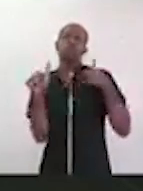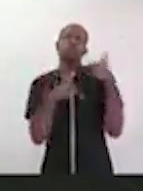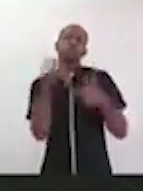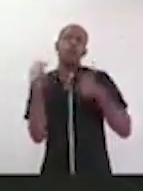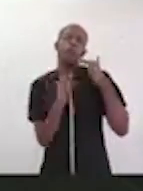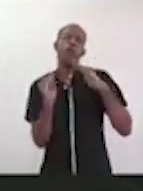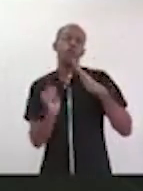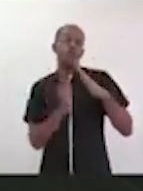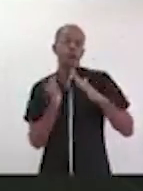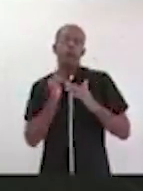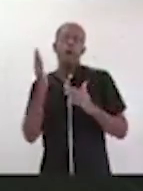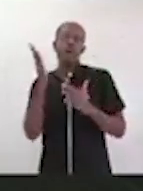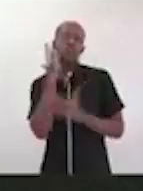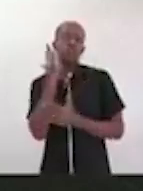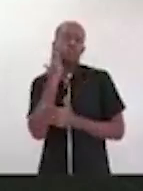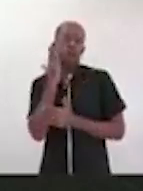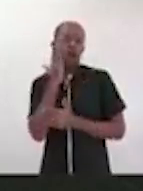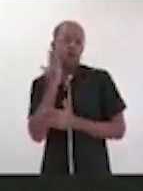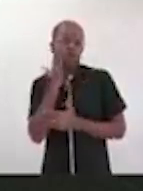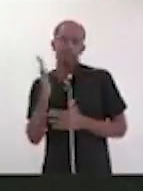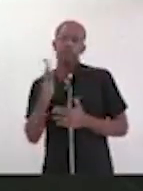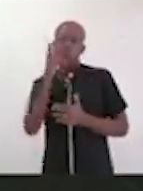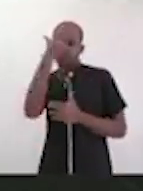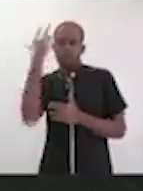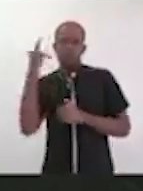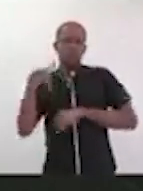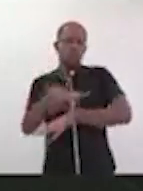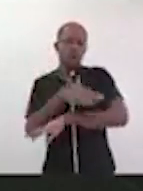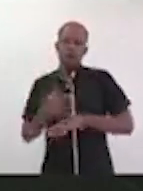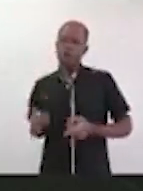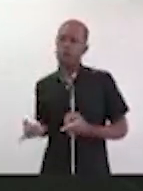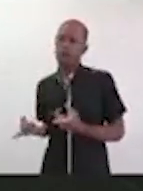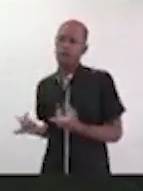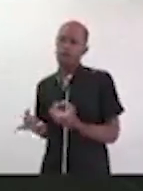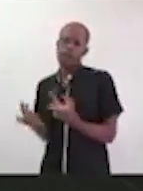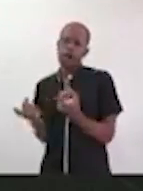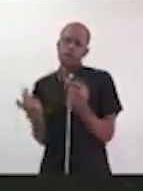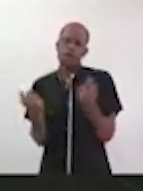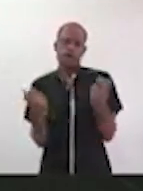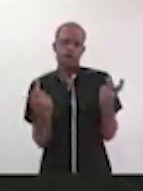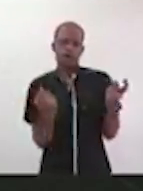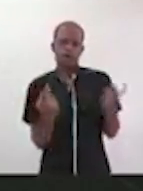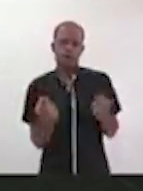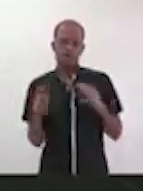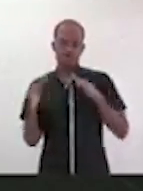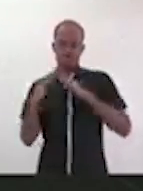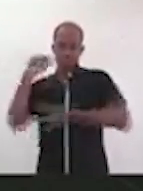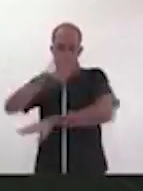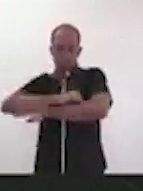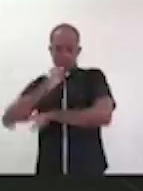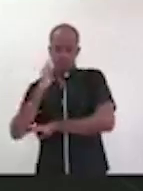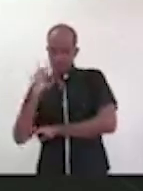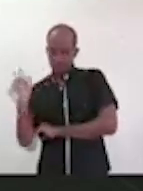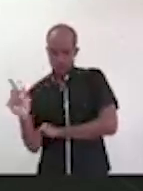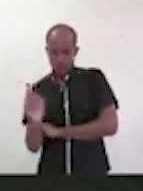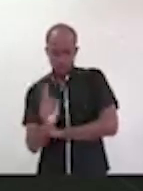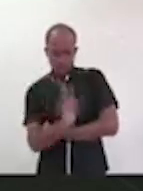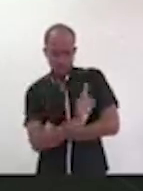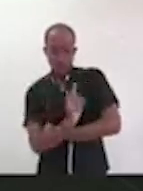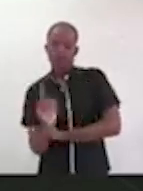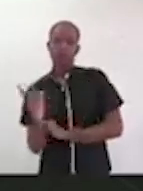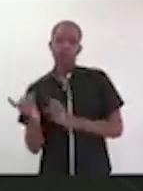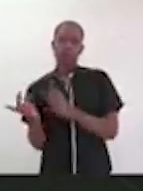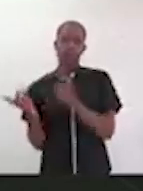daquelas pessoas, daqueles ambulantes que passavam pelas janelas das nossas casas no dia a dia, tentando vender